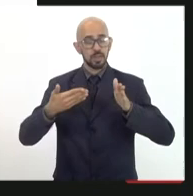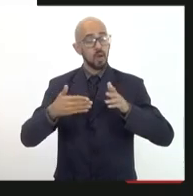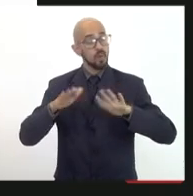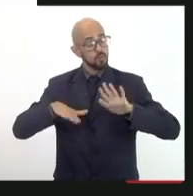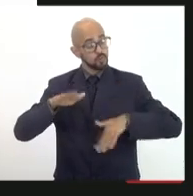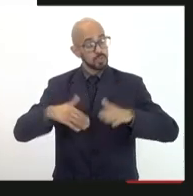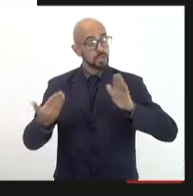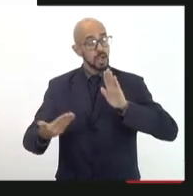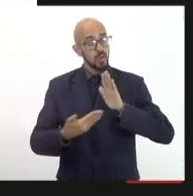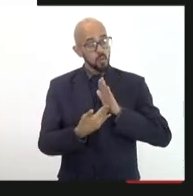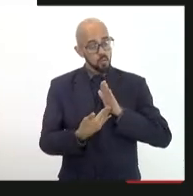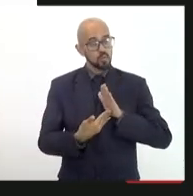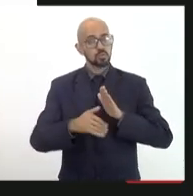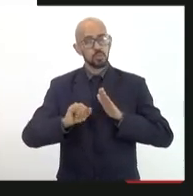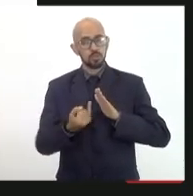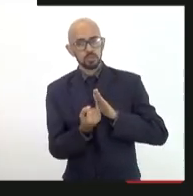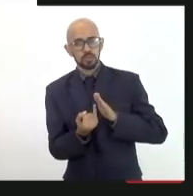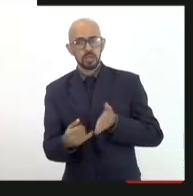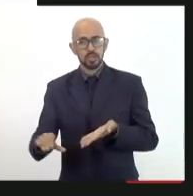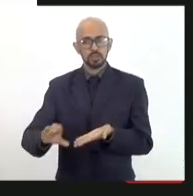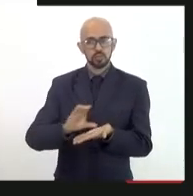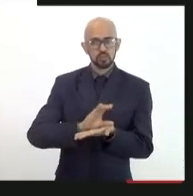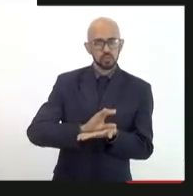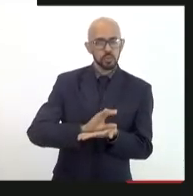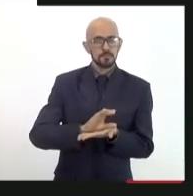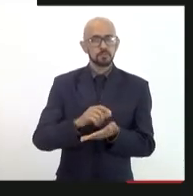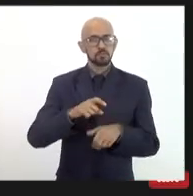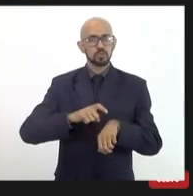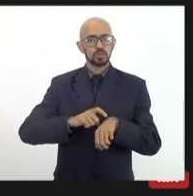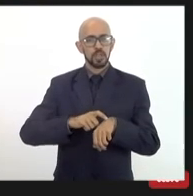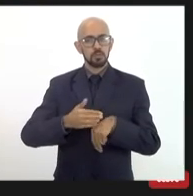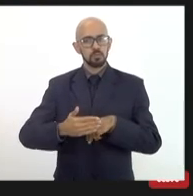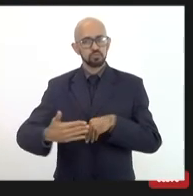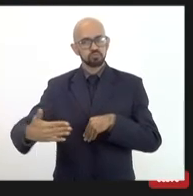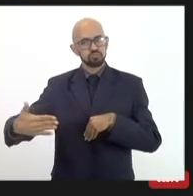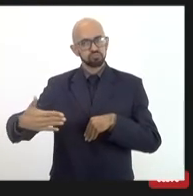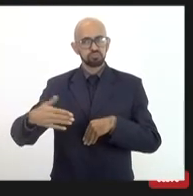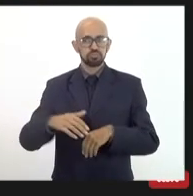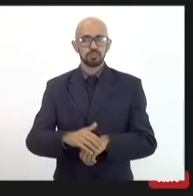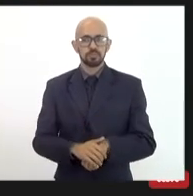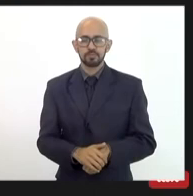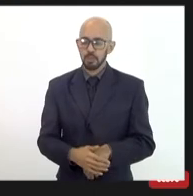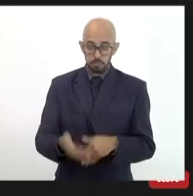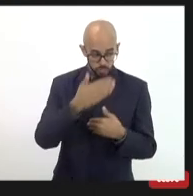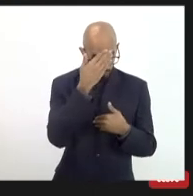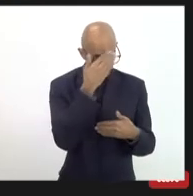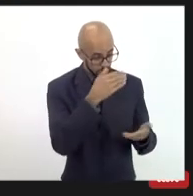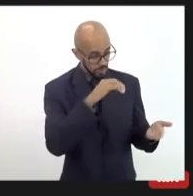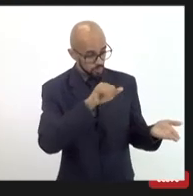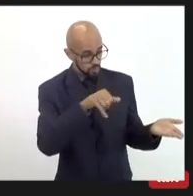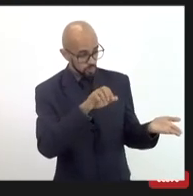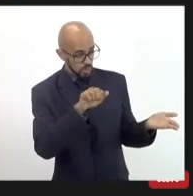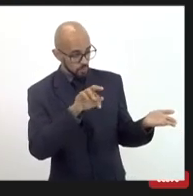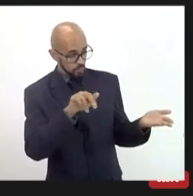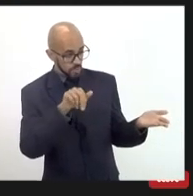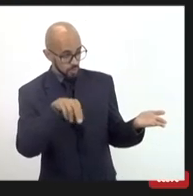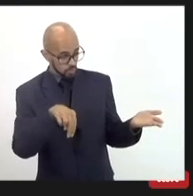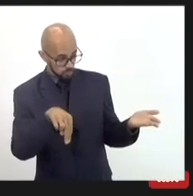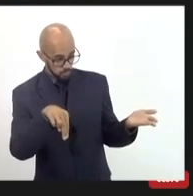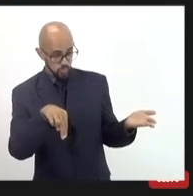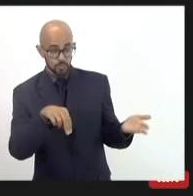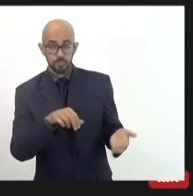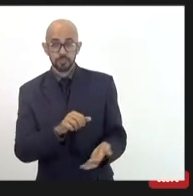oportunidade que tenhamos em um curto espaço de tempo muito obrigado obrigado Jefferson o Jefferson fala